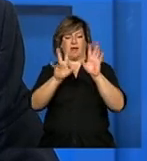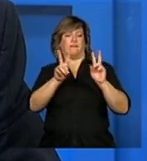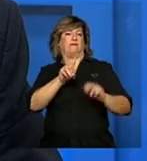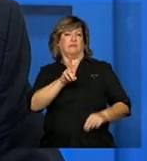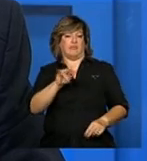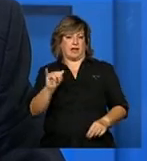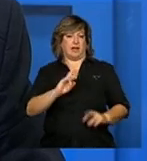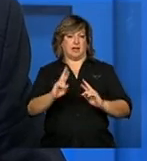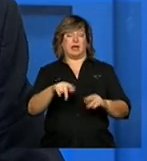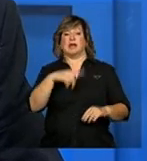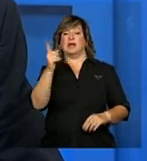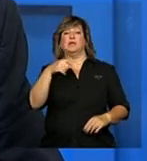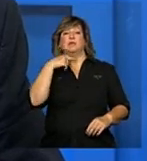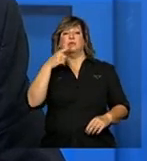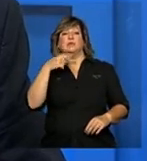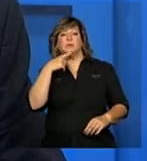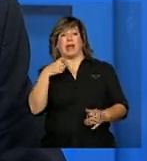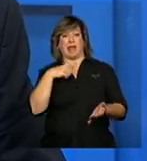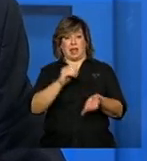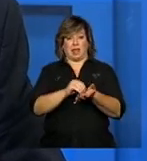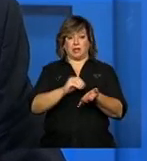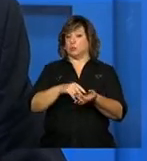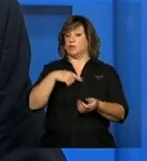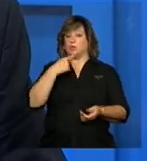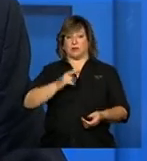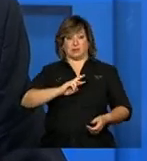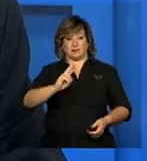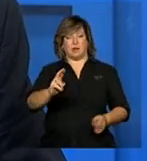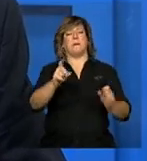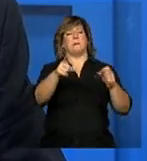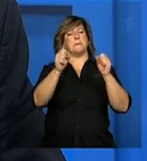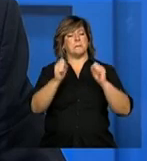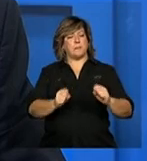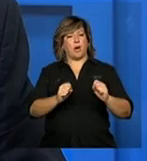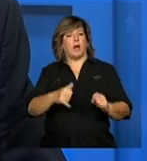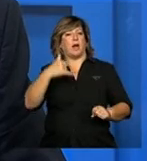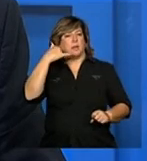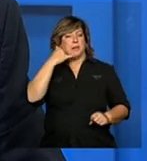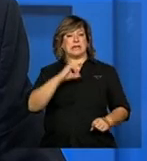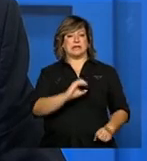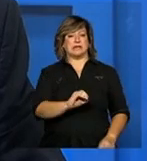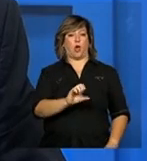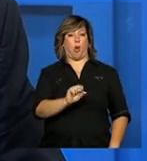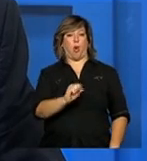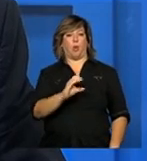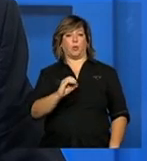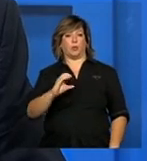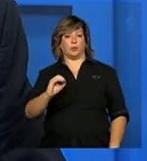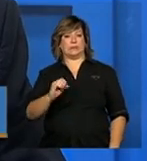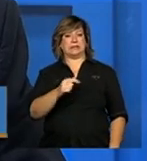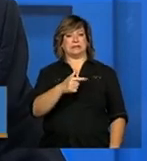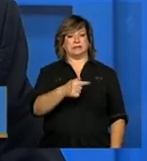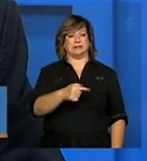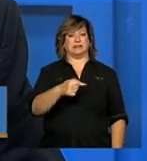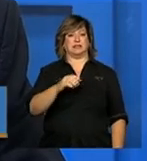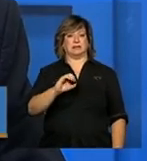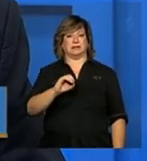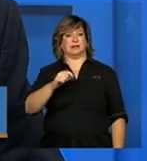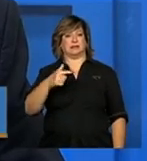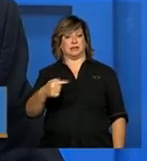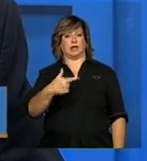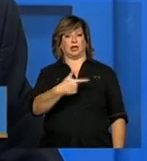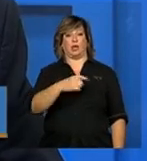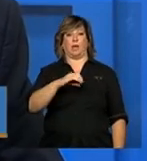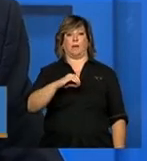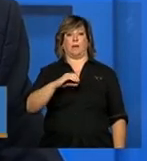quem não teve a dúvida aqui esclarecida pode ligar para 0800 707 2003